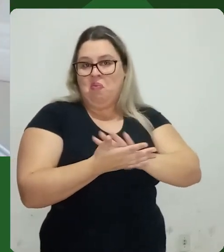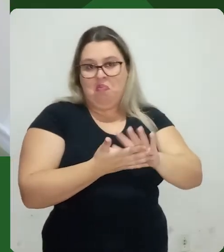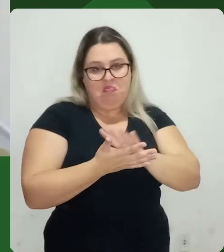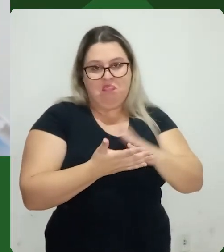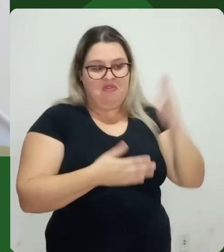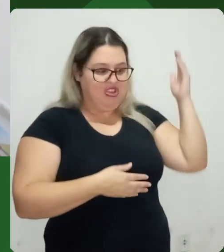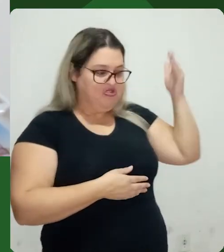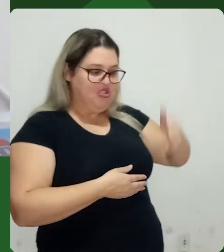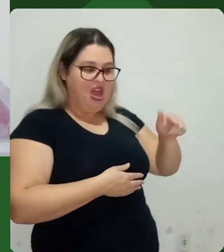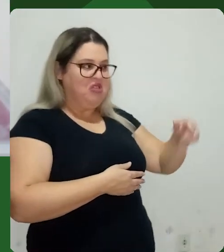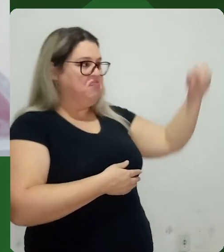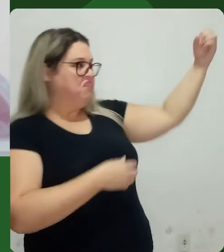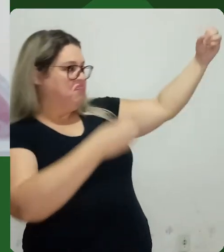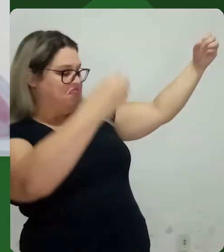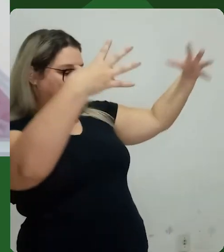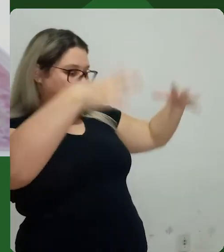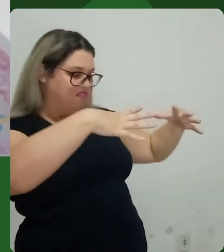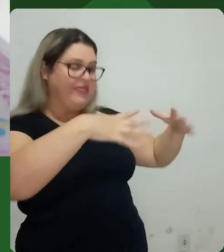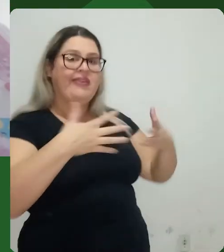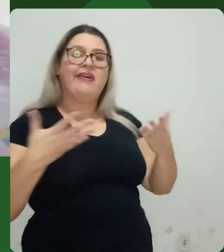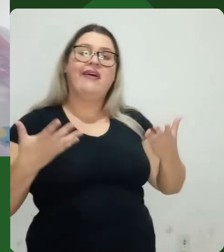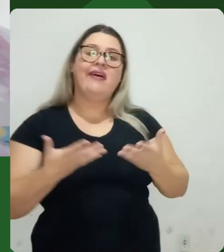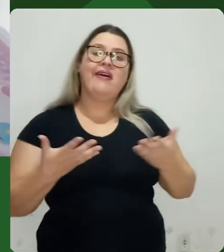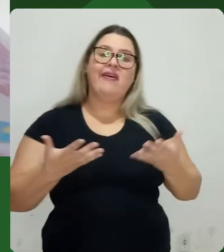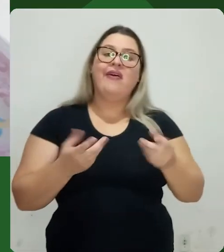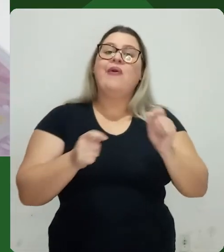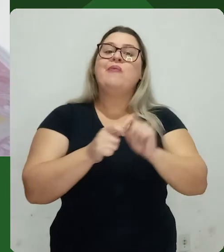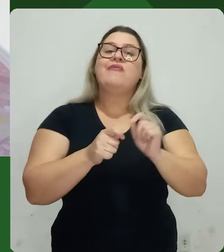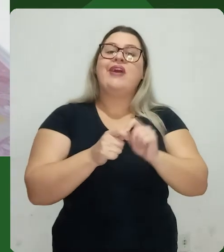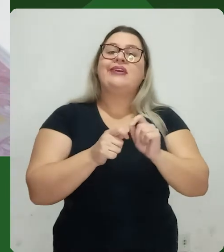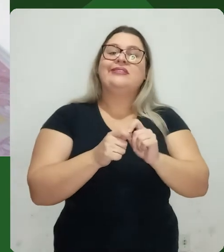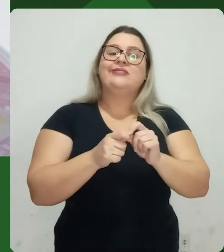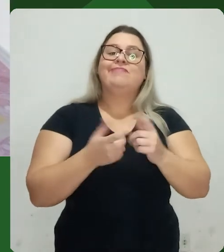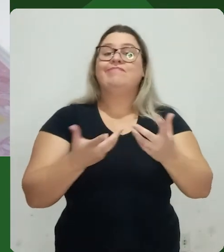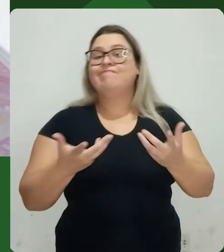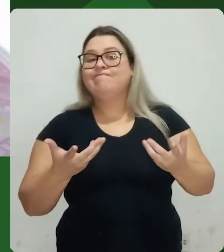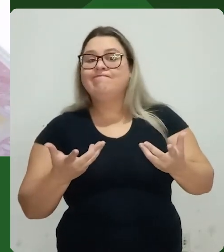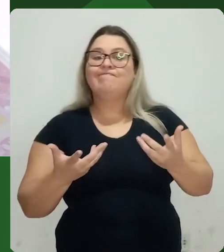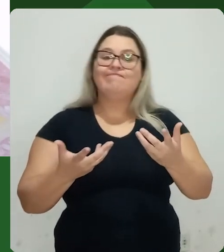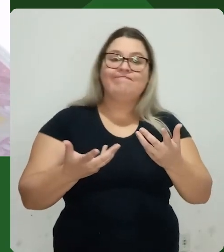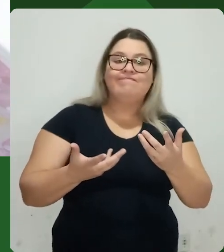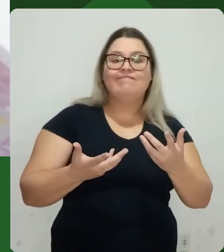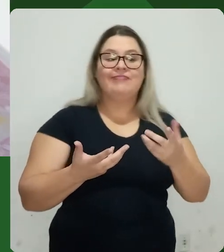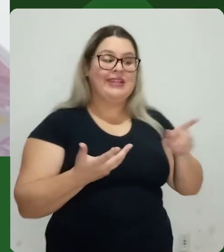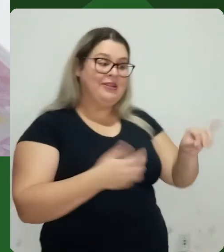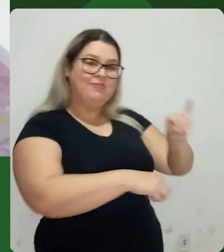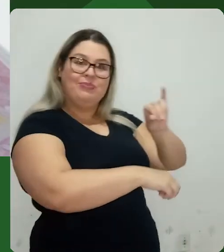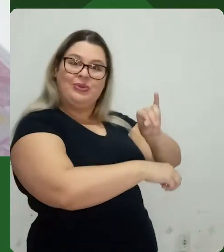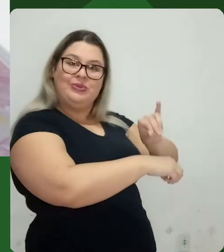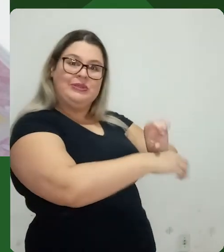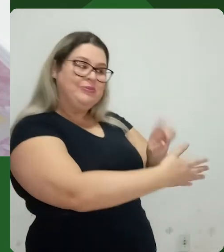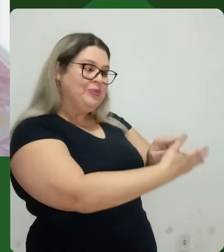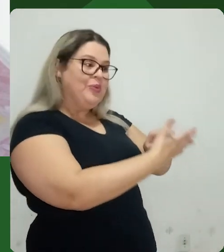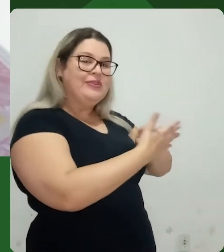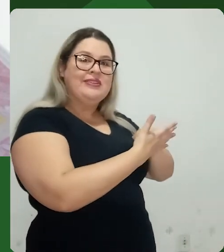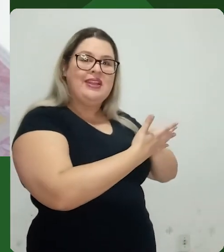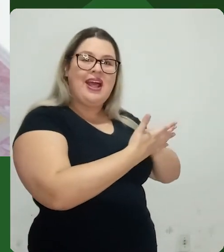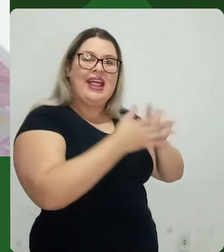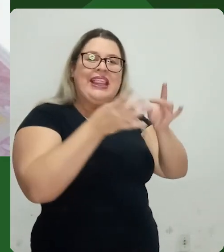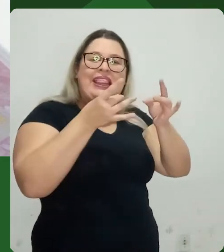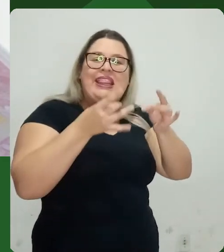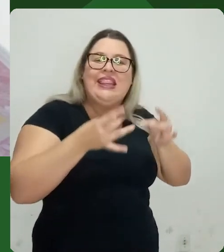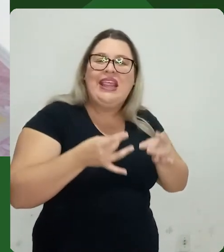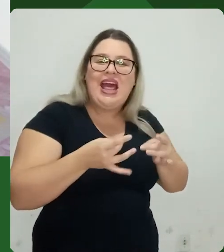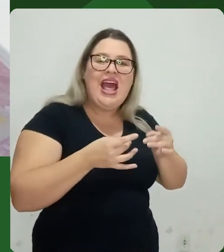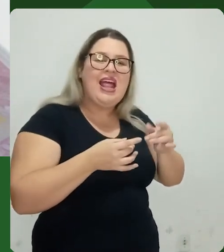absolutamente nada. Está vindo do céu diretamente pra minha cena. Repare agora como está mudando a parte ali